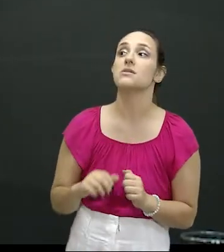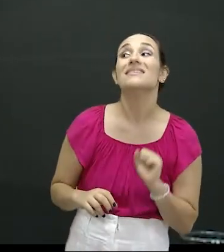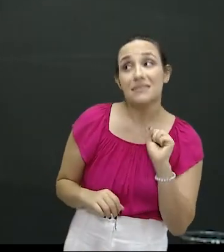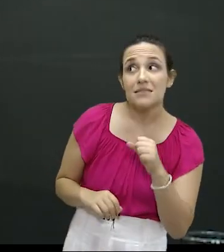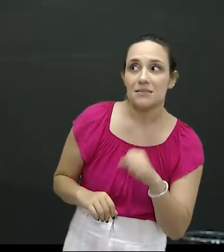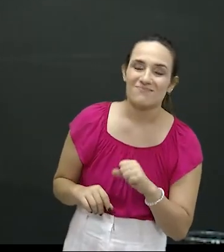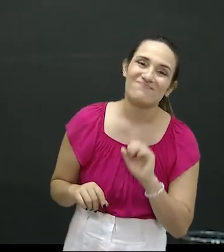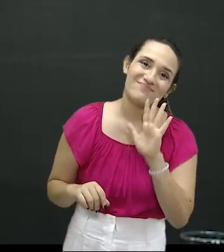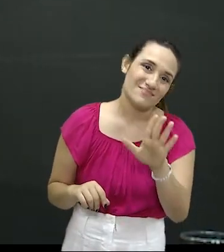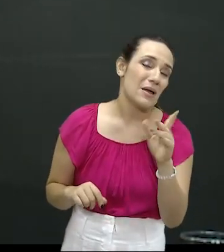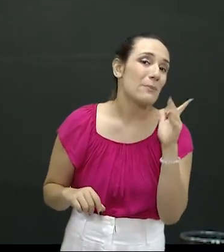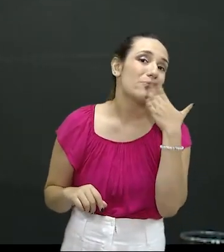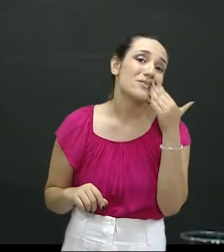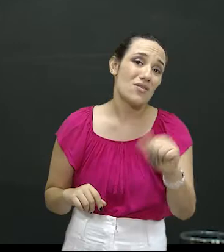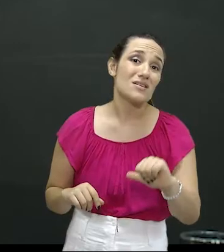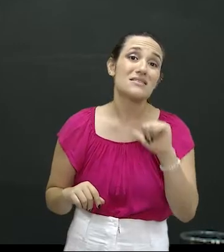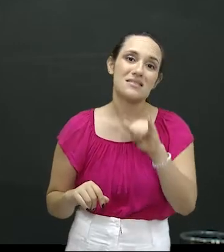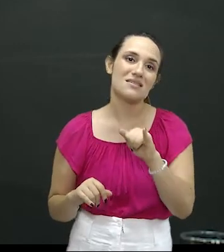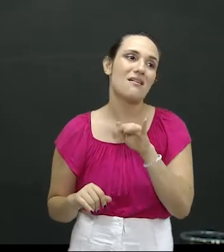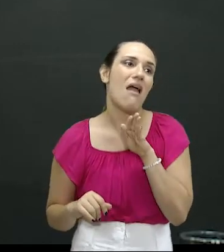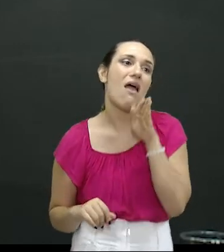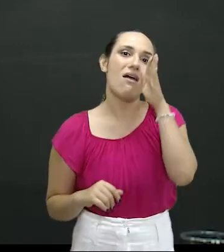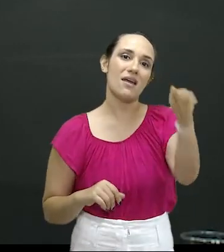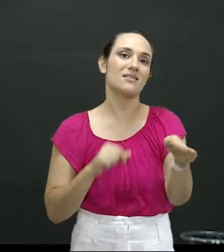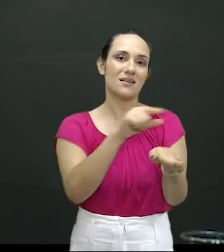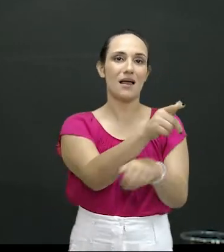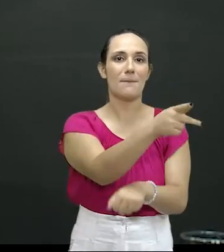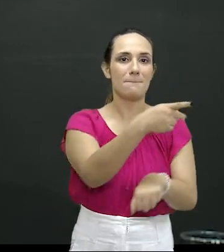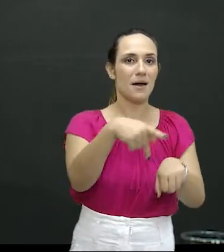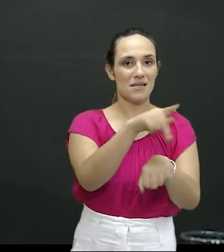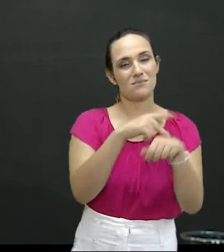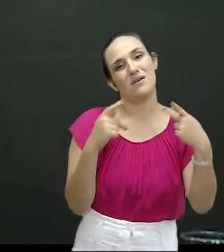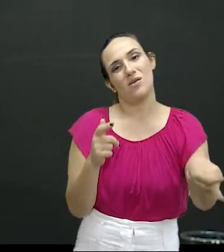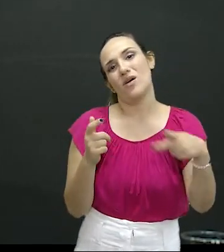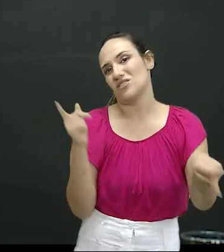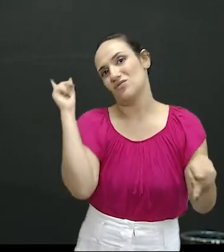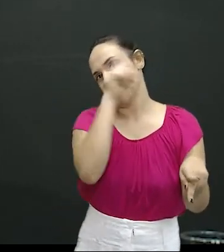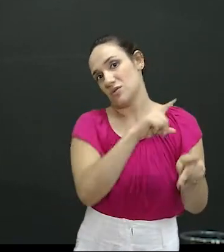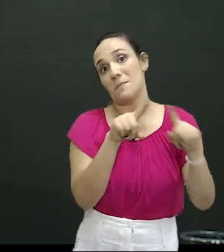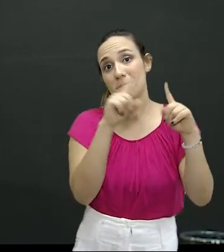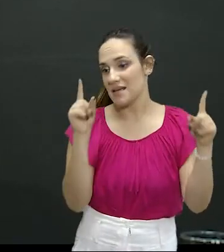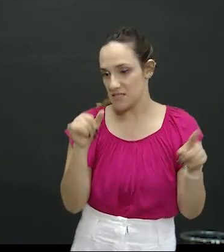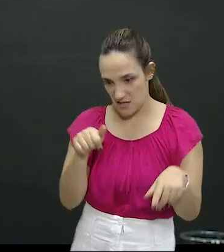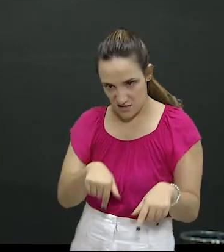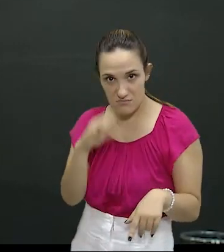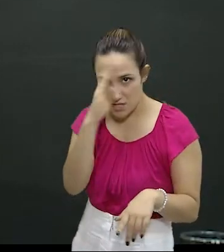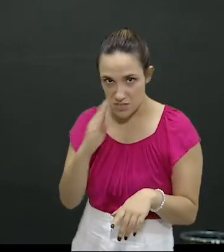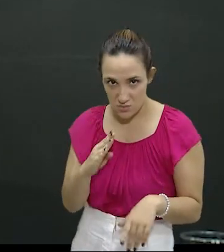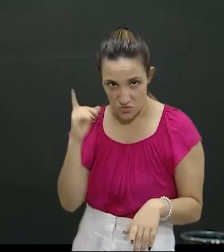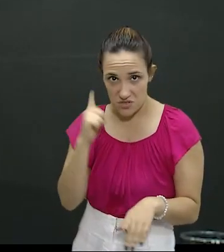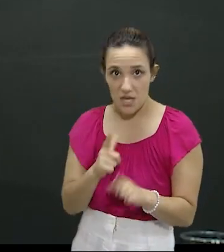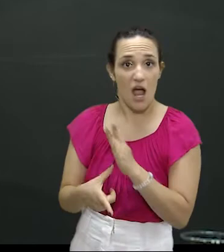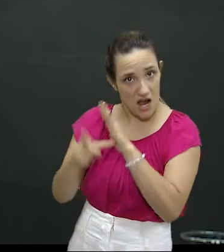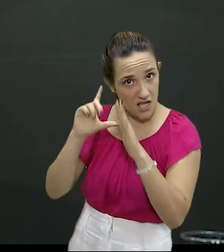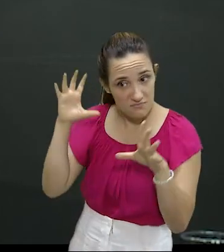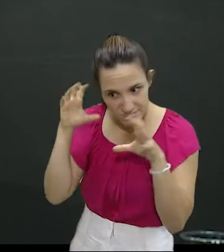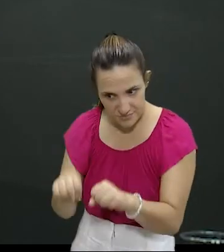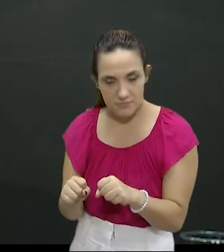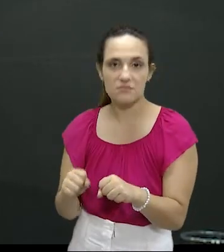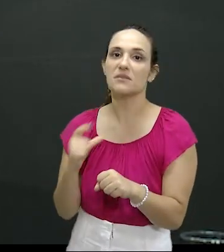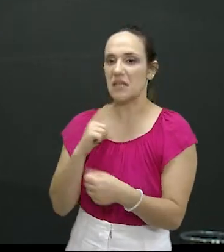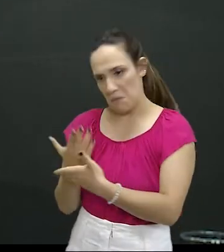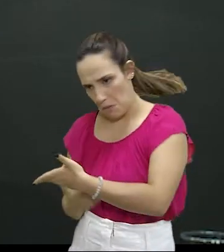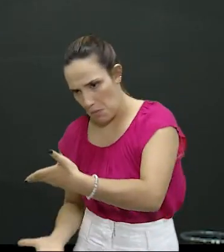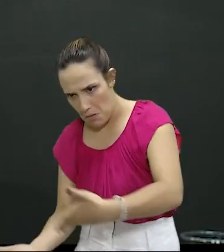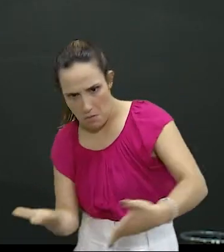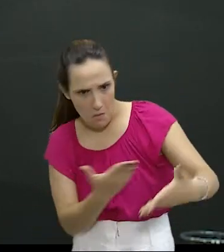é após ele ingressar em território paraguaio, mas enquanto ele está aqui em território brasileiro, há toda essa troca aí de sinergia entre as forças de